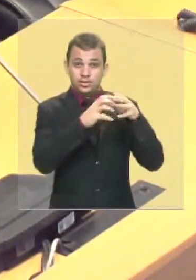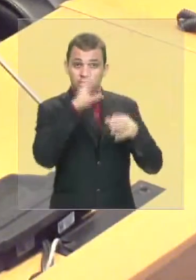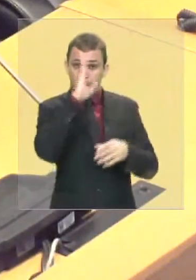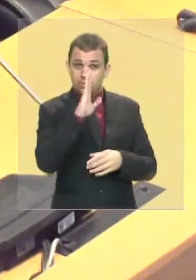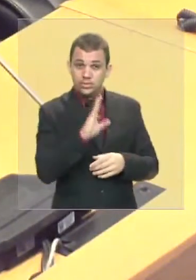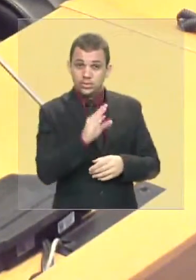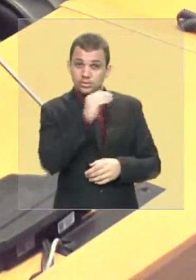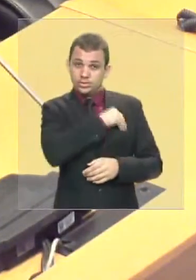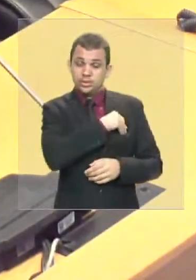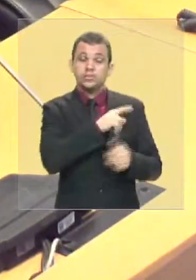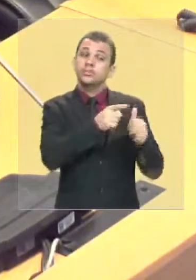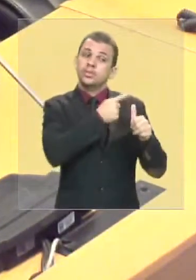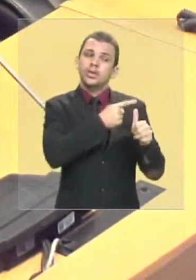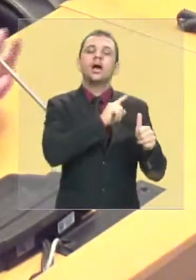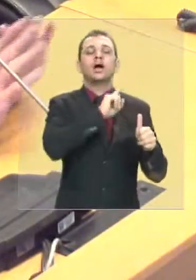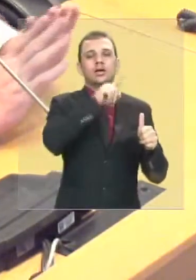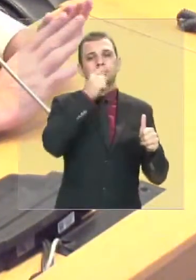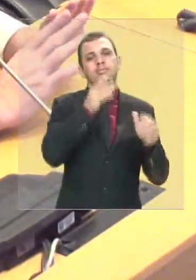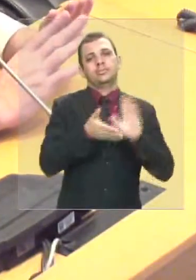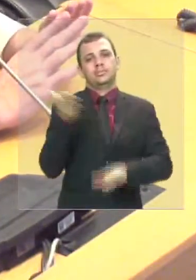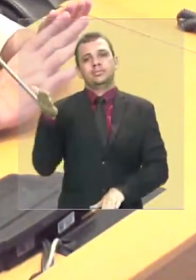nada hoje a respeito da questão